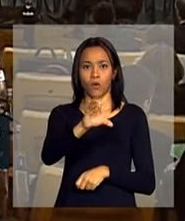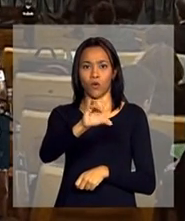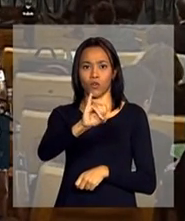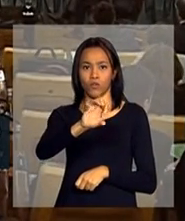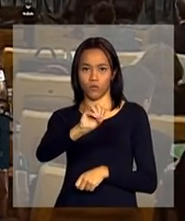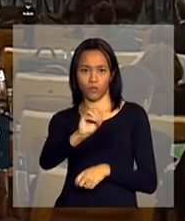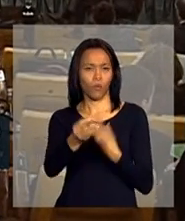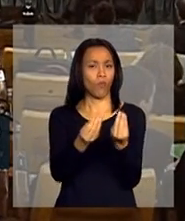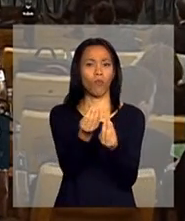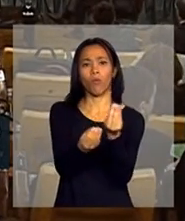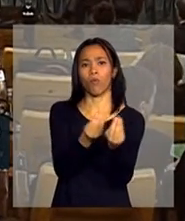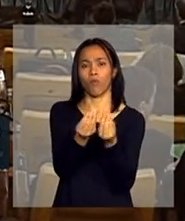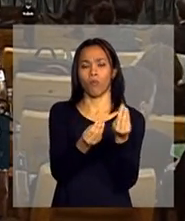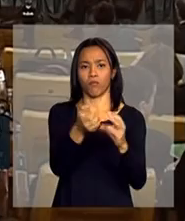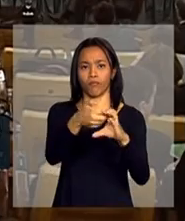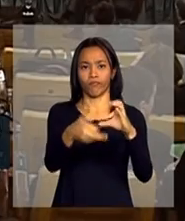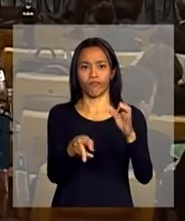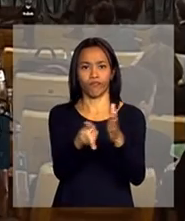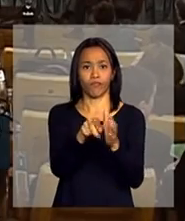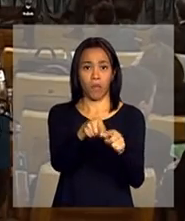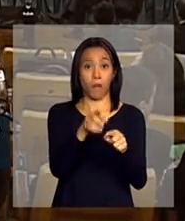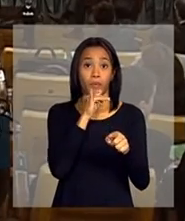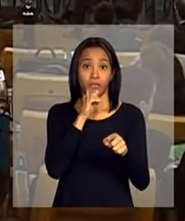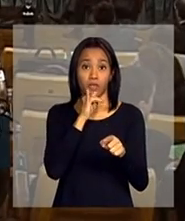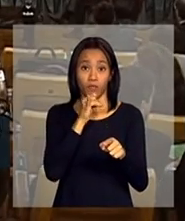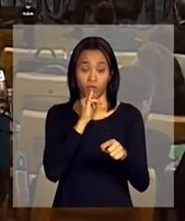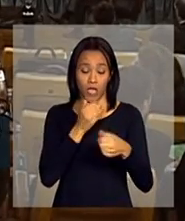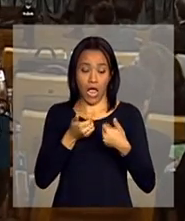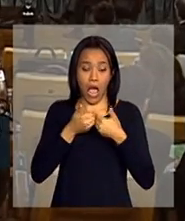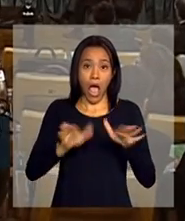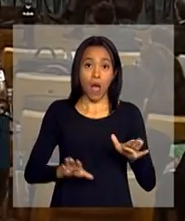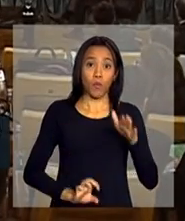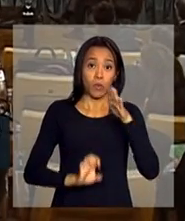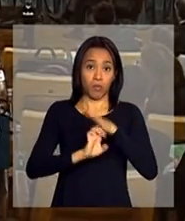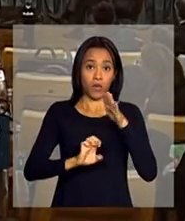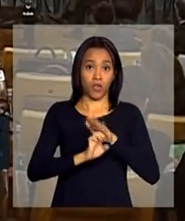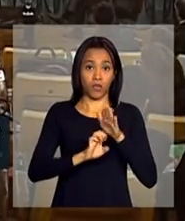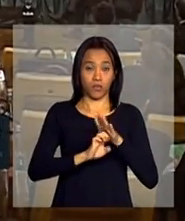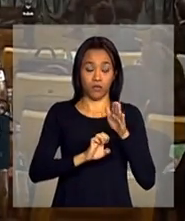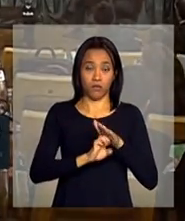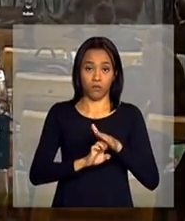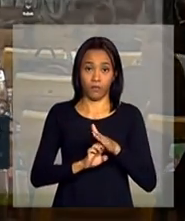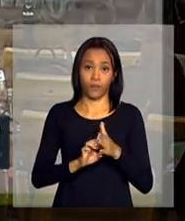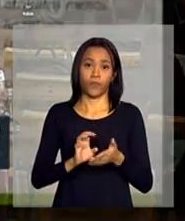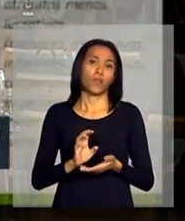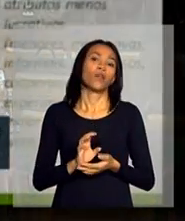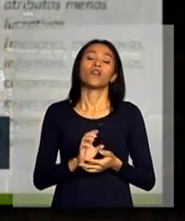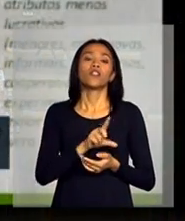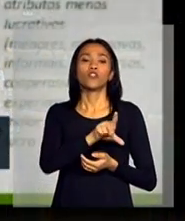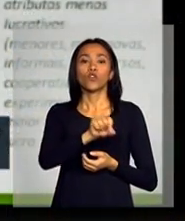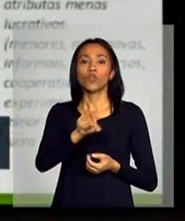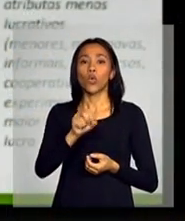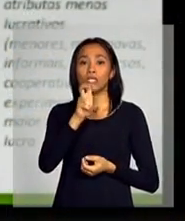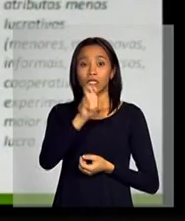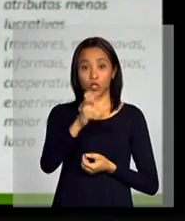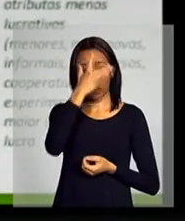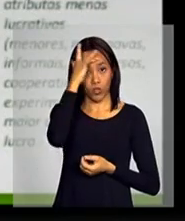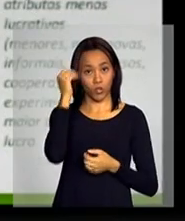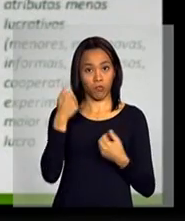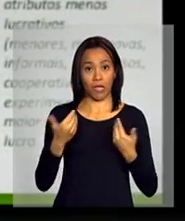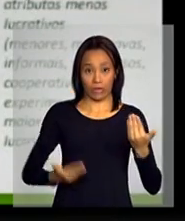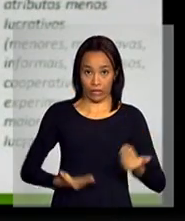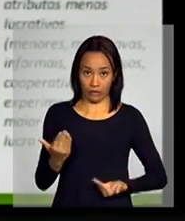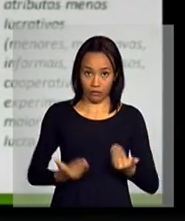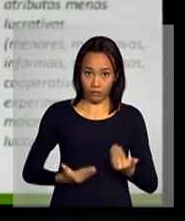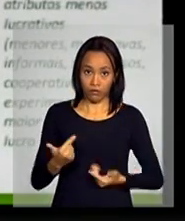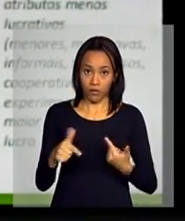Então, negócio por conta própria, o negócio com 5 empregados é 80% maior